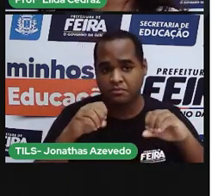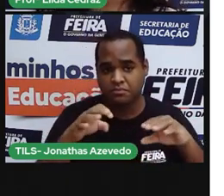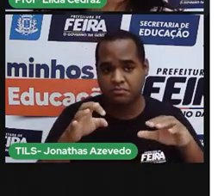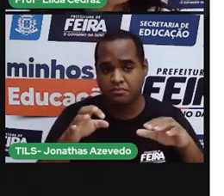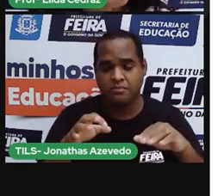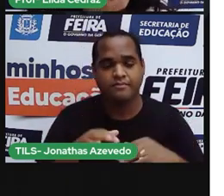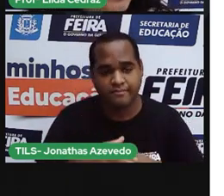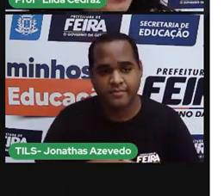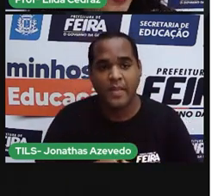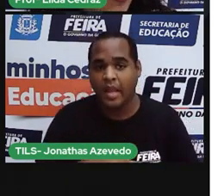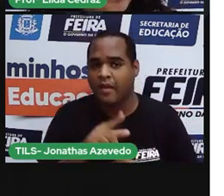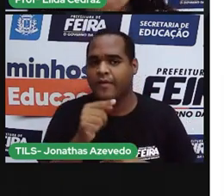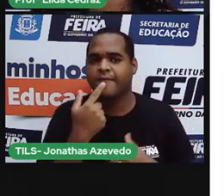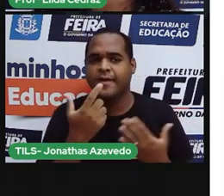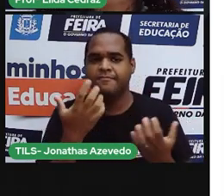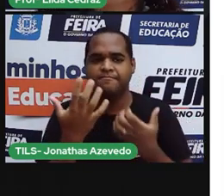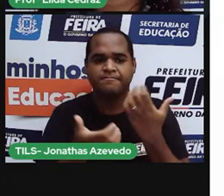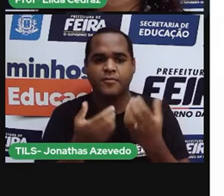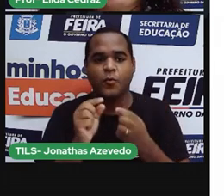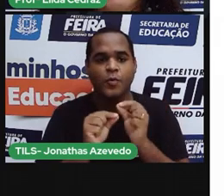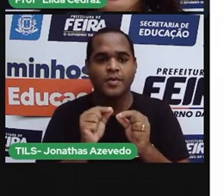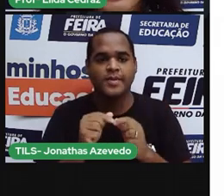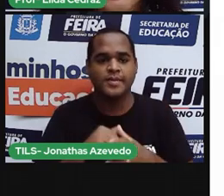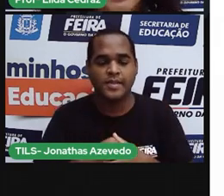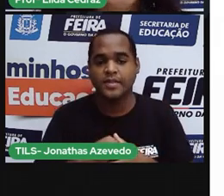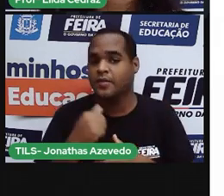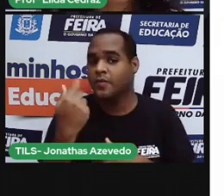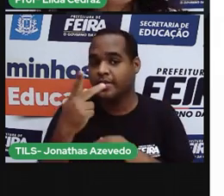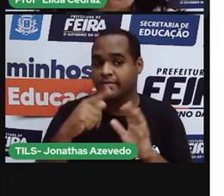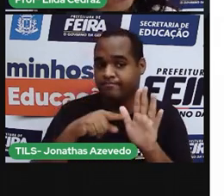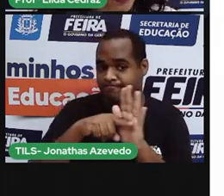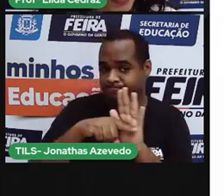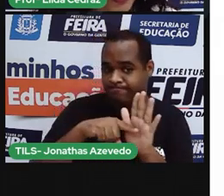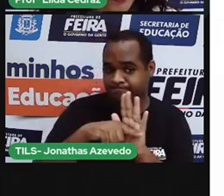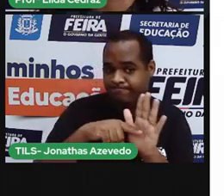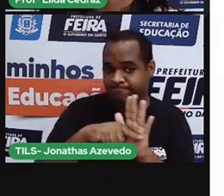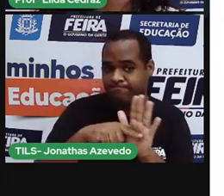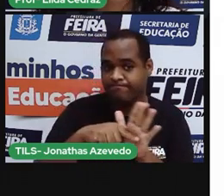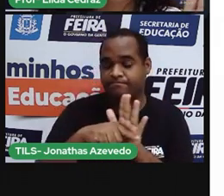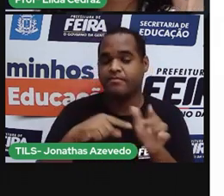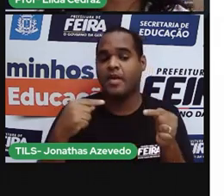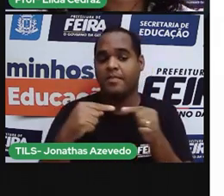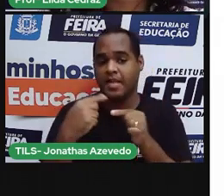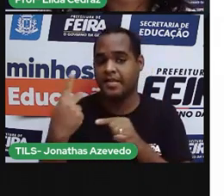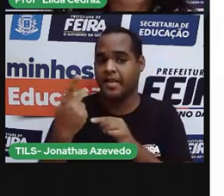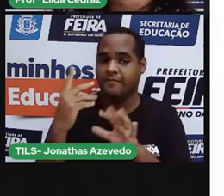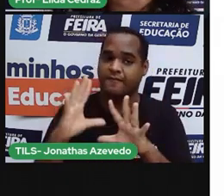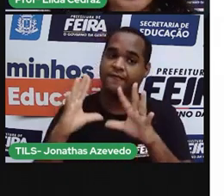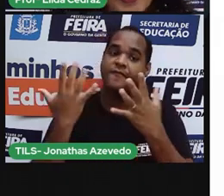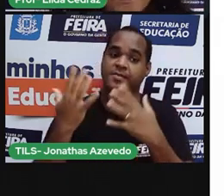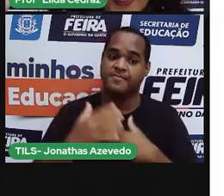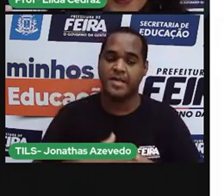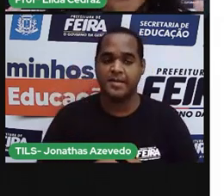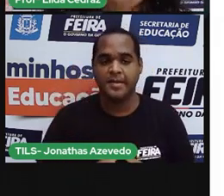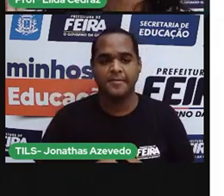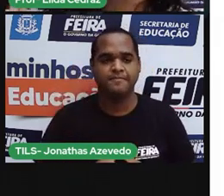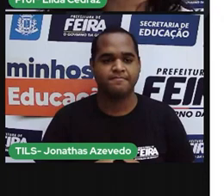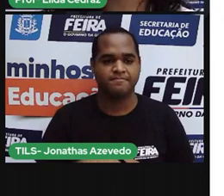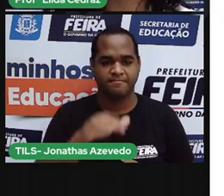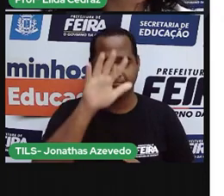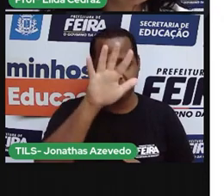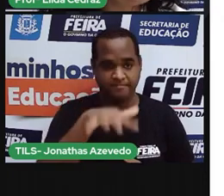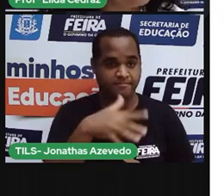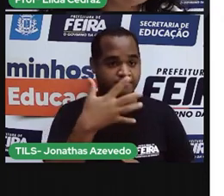O que você vai fazer agora? Vai pesquisar sobre elas. Tem uma tabela.